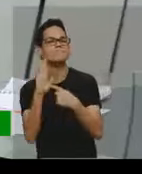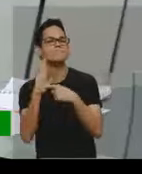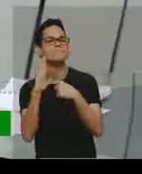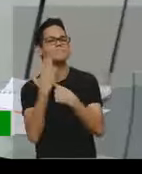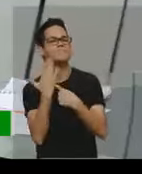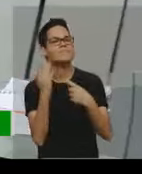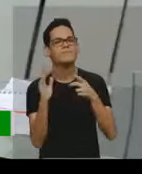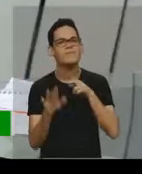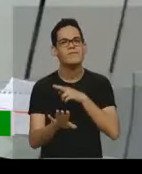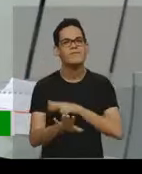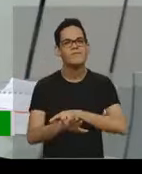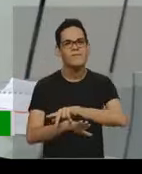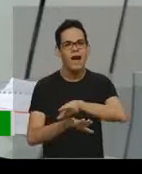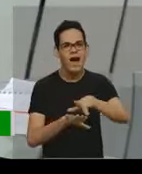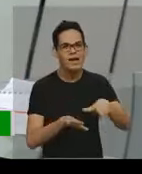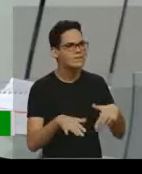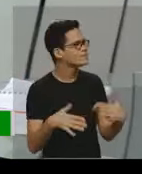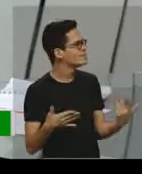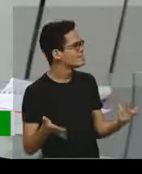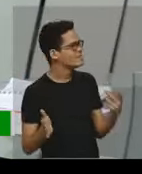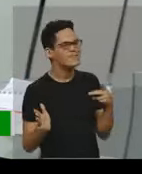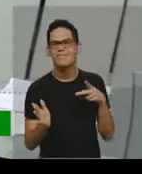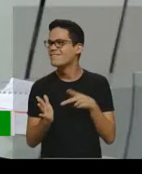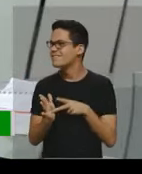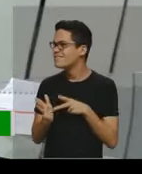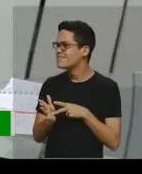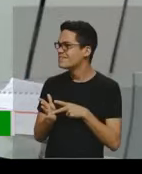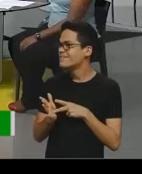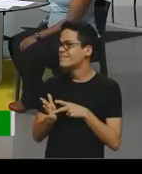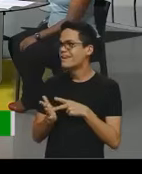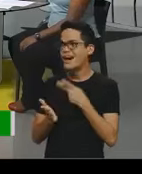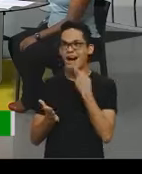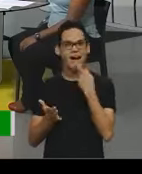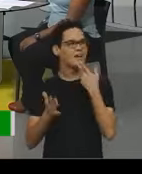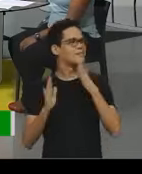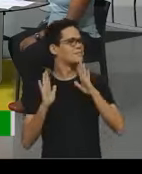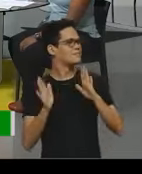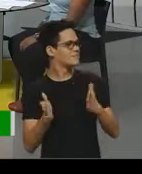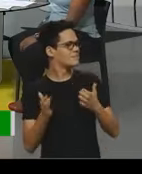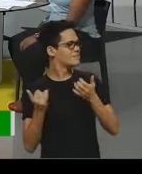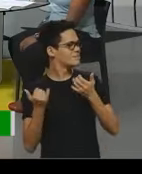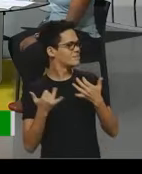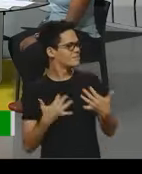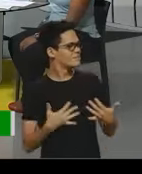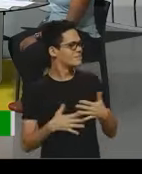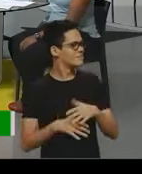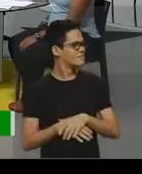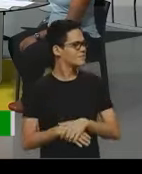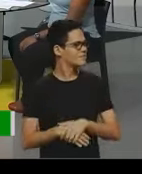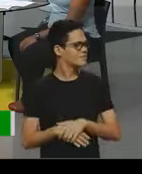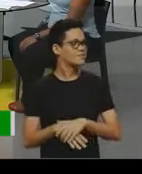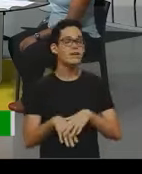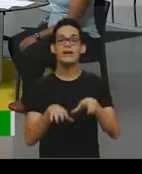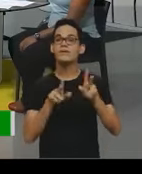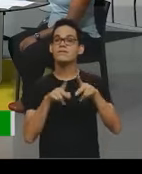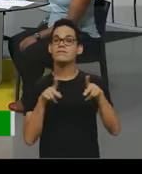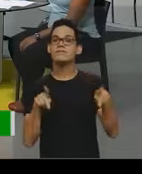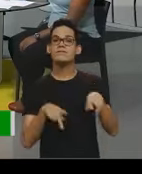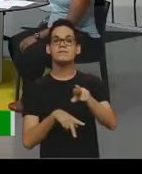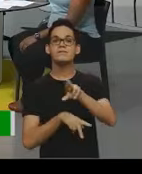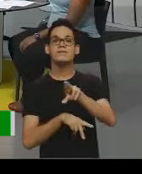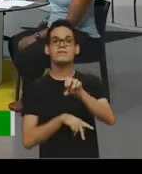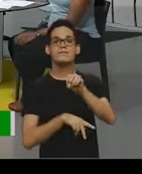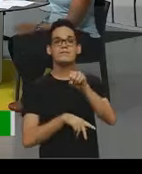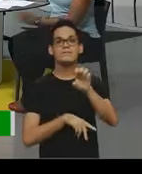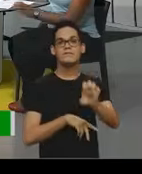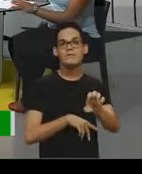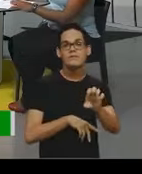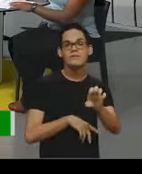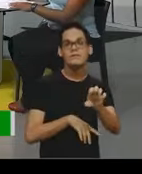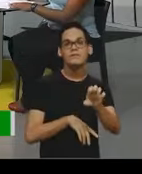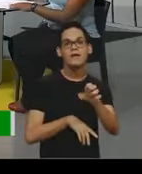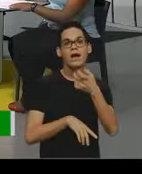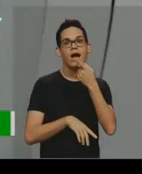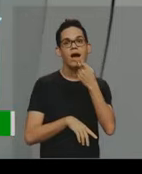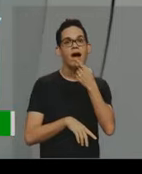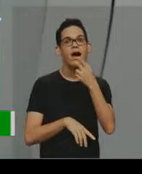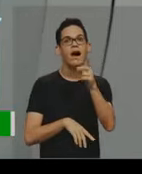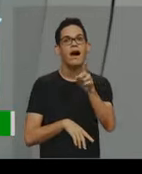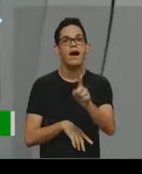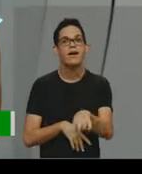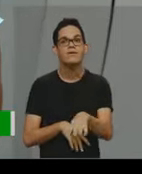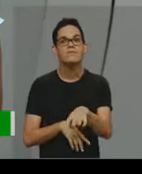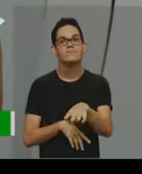significados, não é assim, Bruna? Isso mesmo, já falamos muito aqui, né, não a professora Rose falou, né, Bruna? A questão da